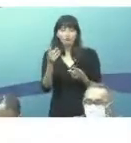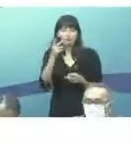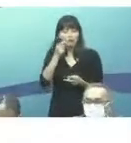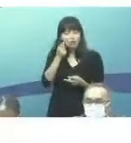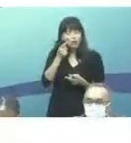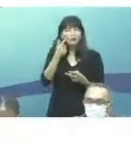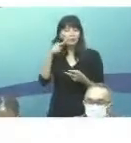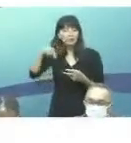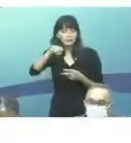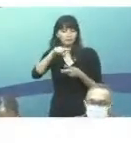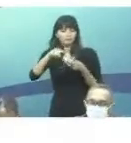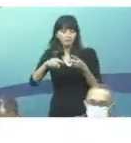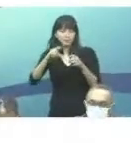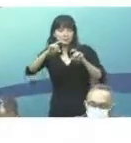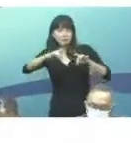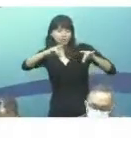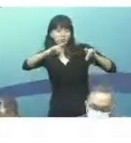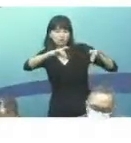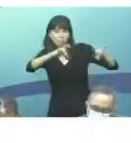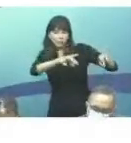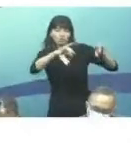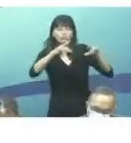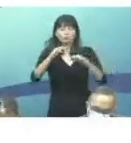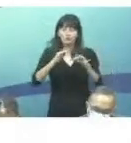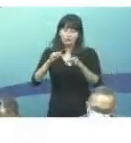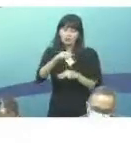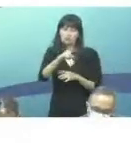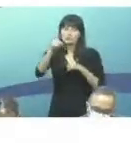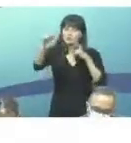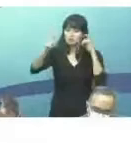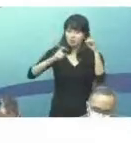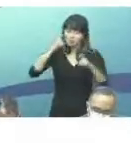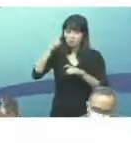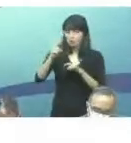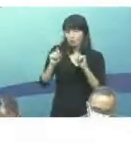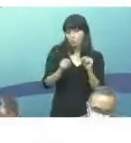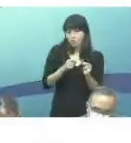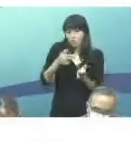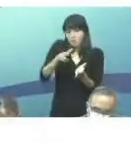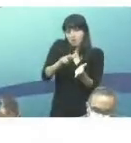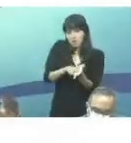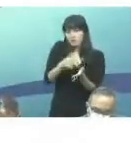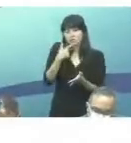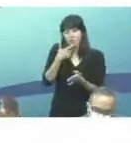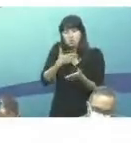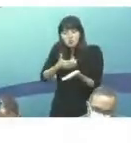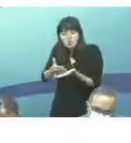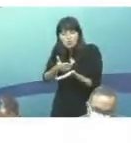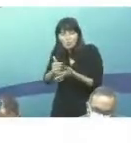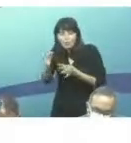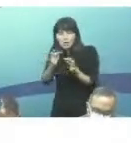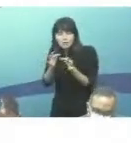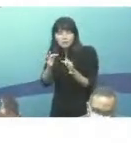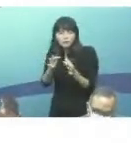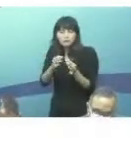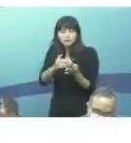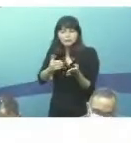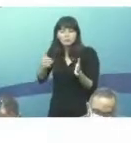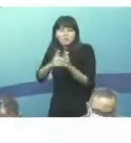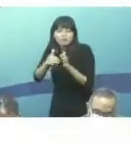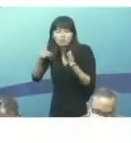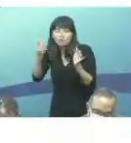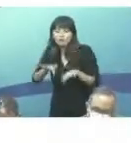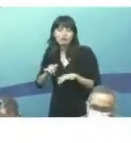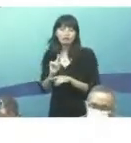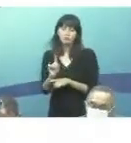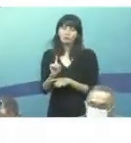tratamento. E isso nos preocupa quando os pacientes começam o tratamento e não levam o tratamento até o final. Próximo